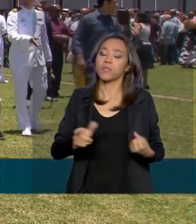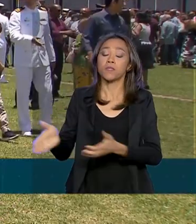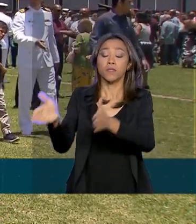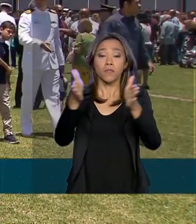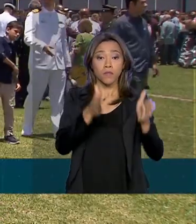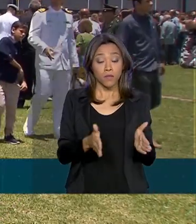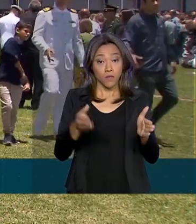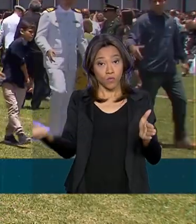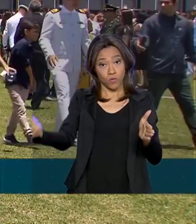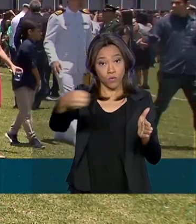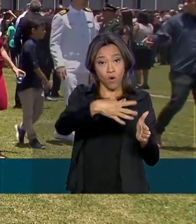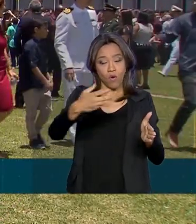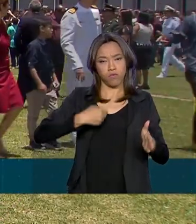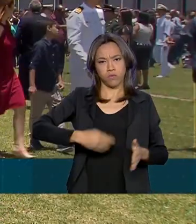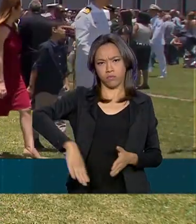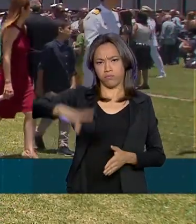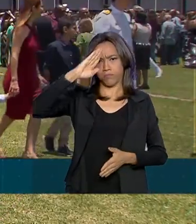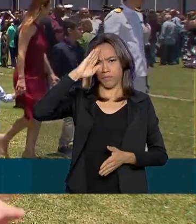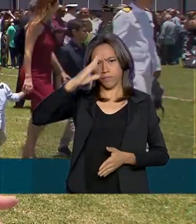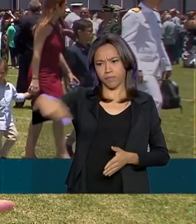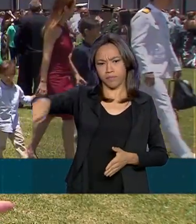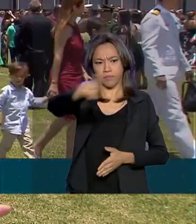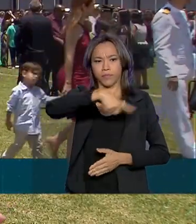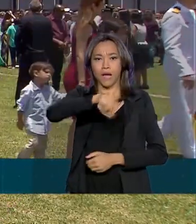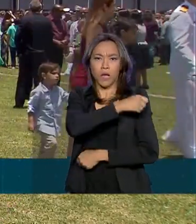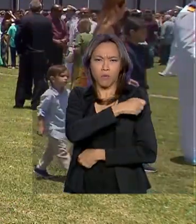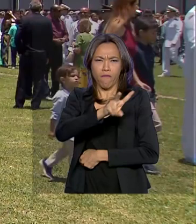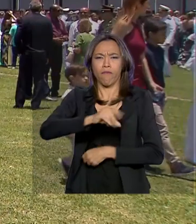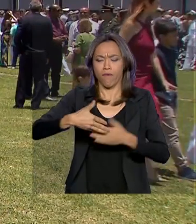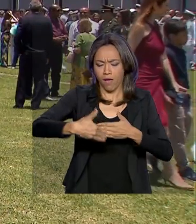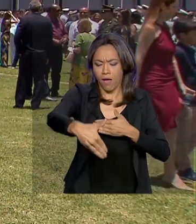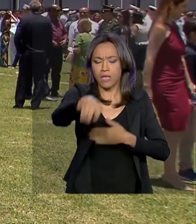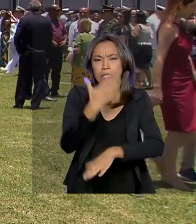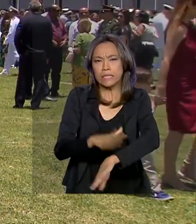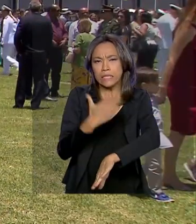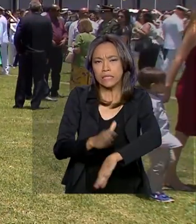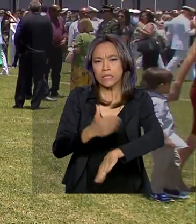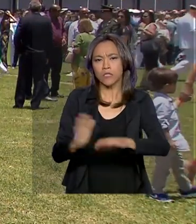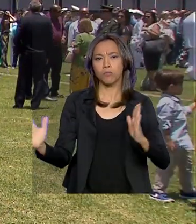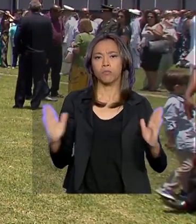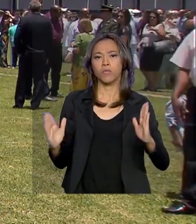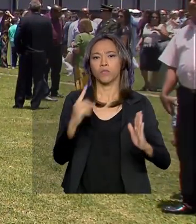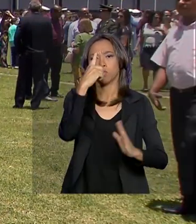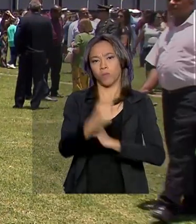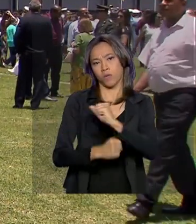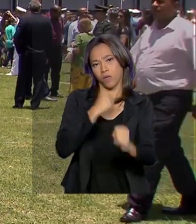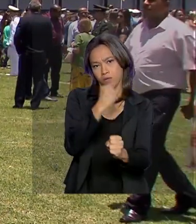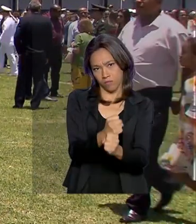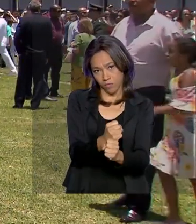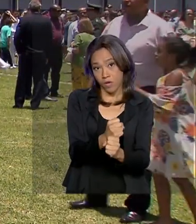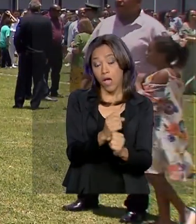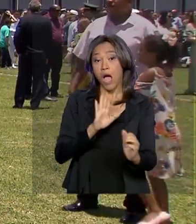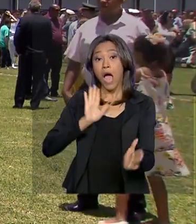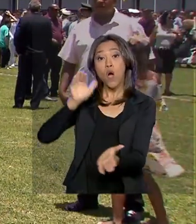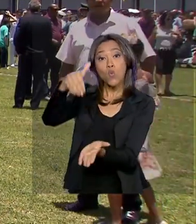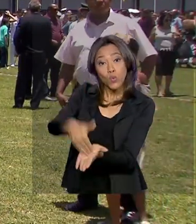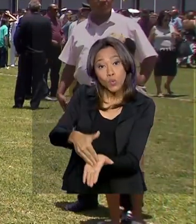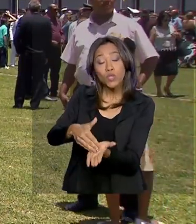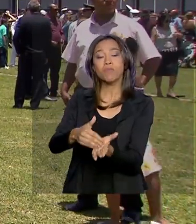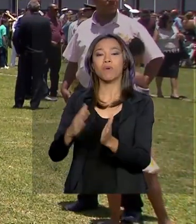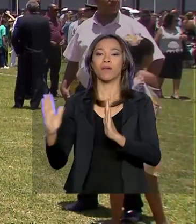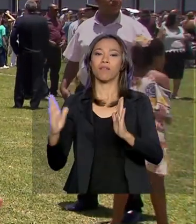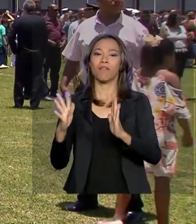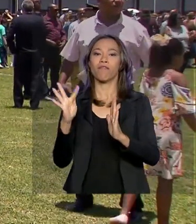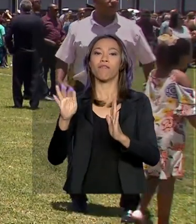Marinha, os novos oficiais vão participar de um treinamento que dura um ano. A última etapa da fase de formação será realizada no